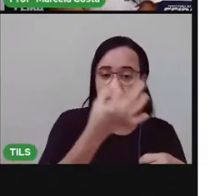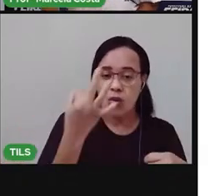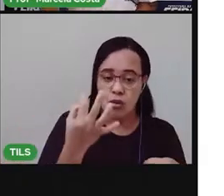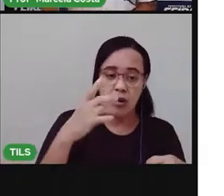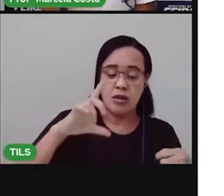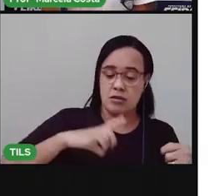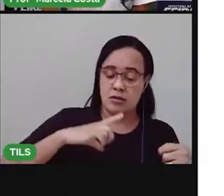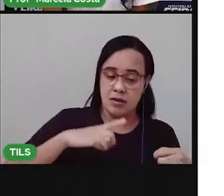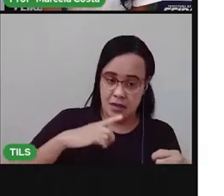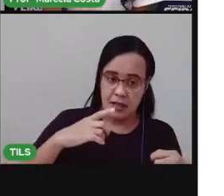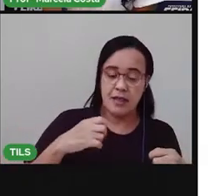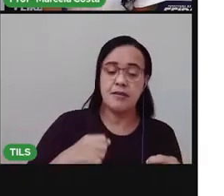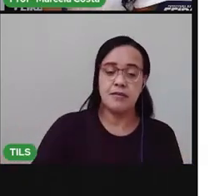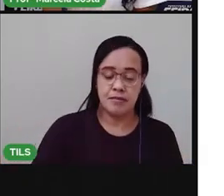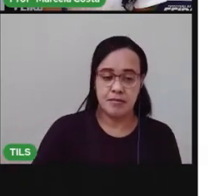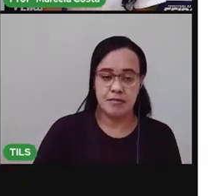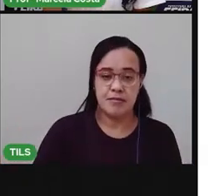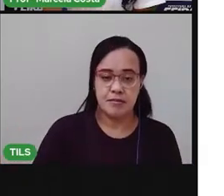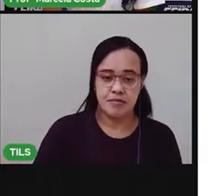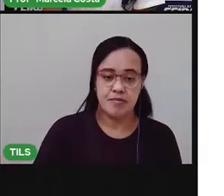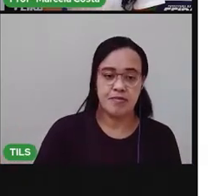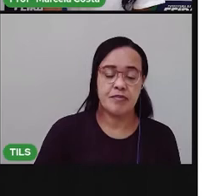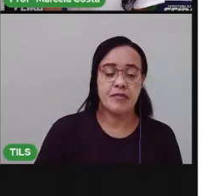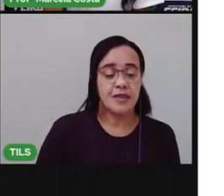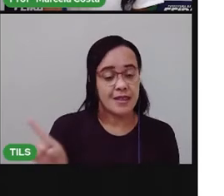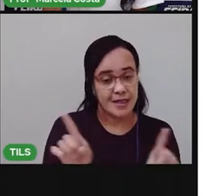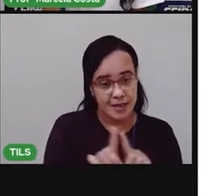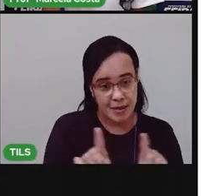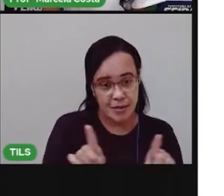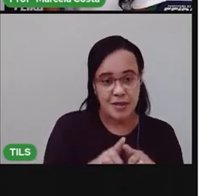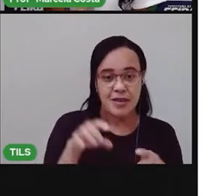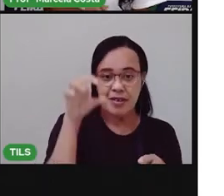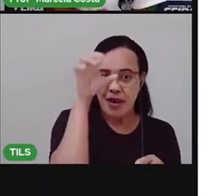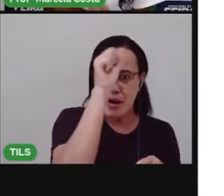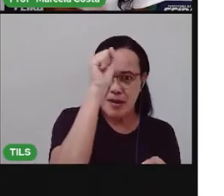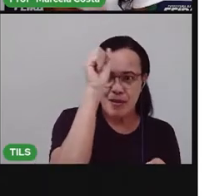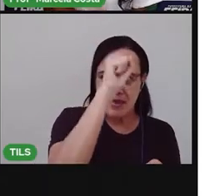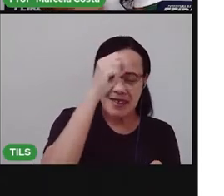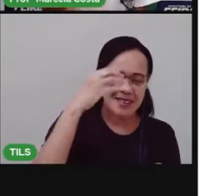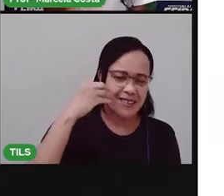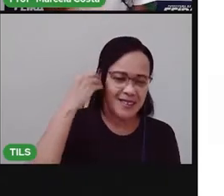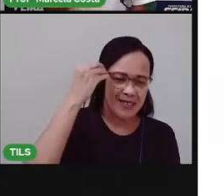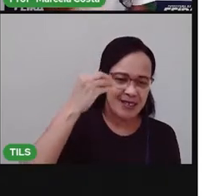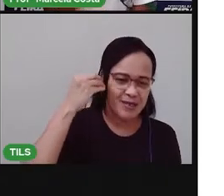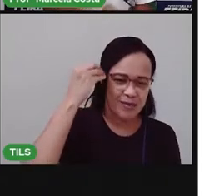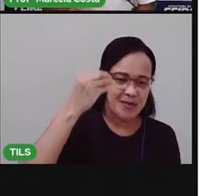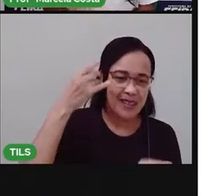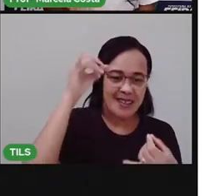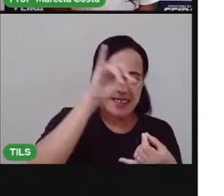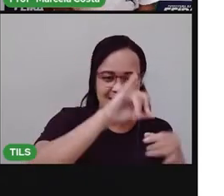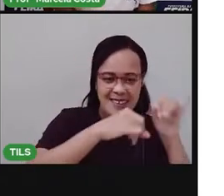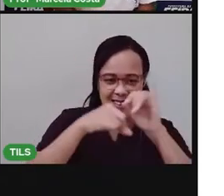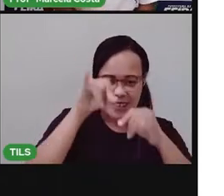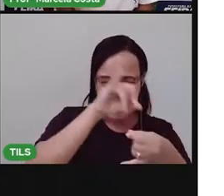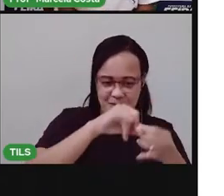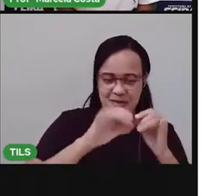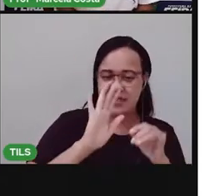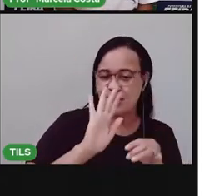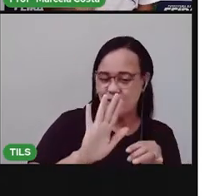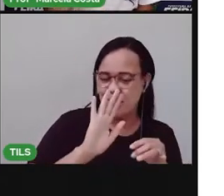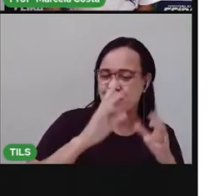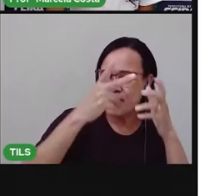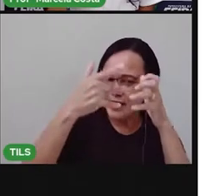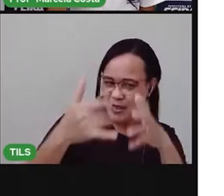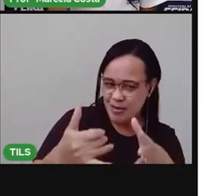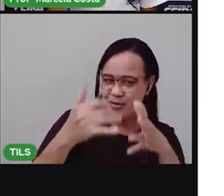e vai aprender também a fazer um experimento que eu já já te conto qual vai ser